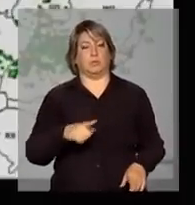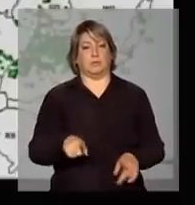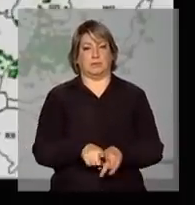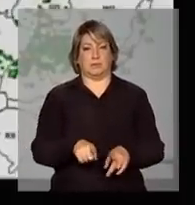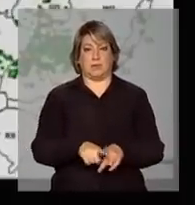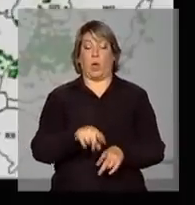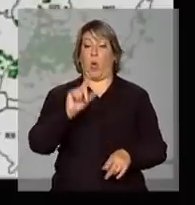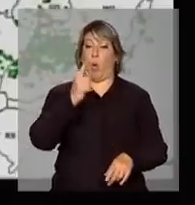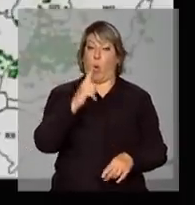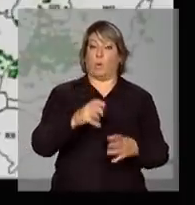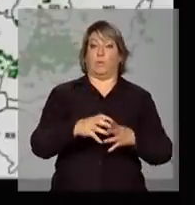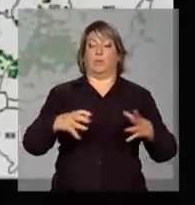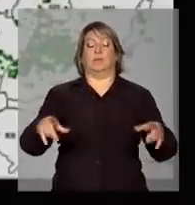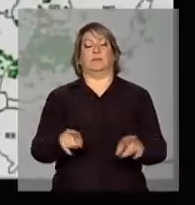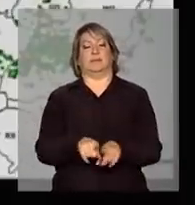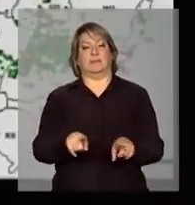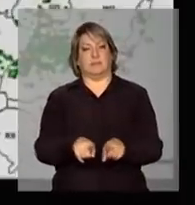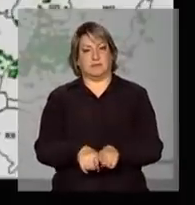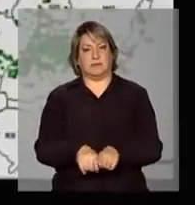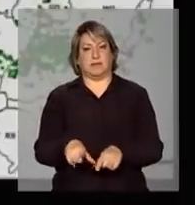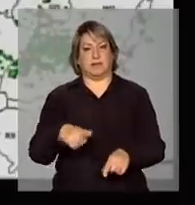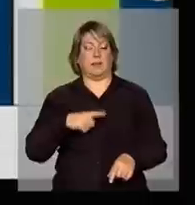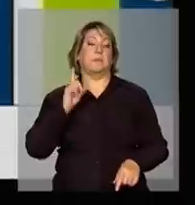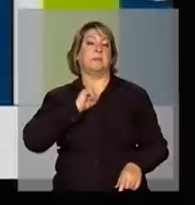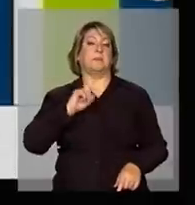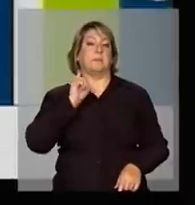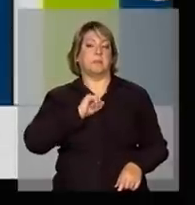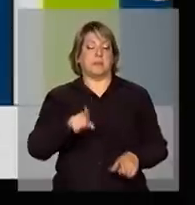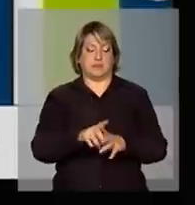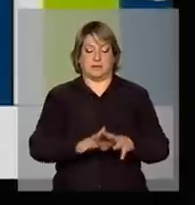bastante significativa, e também aqui o Triângulo Mineiro.